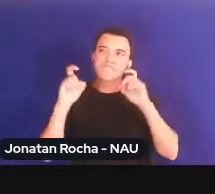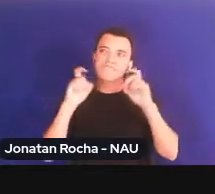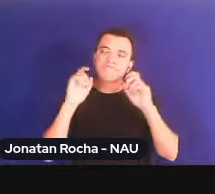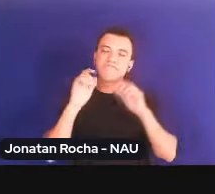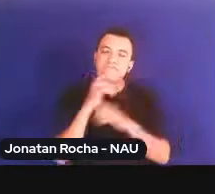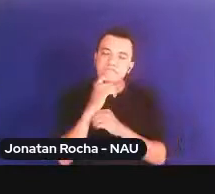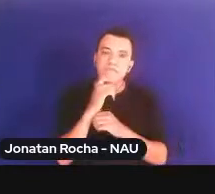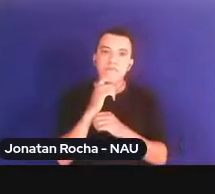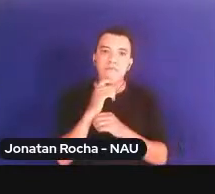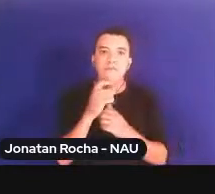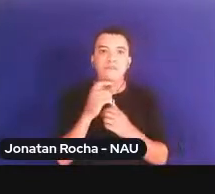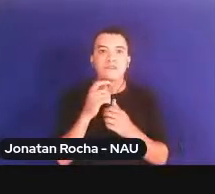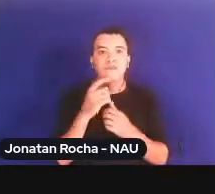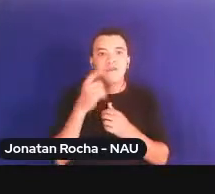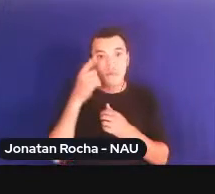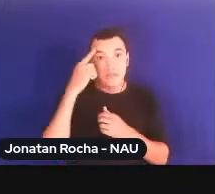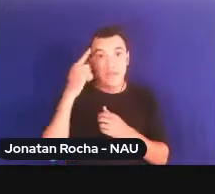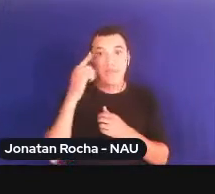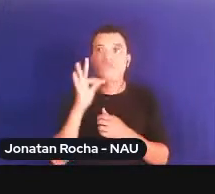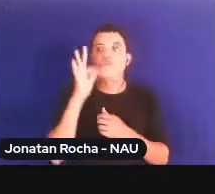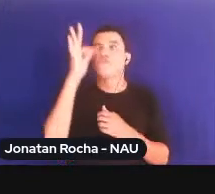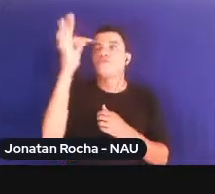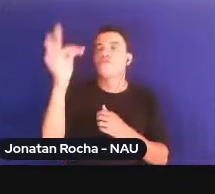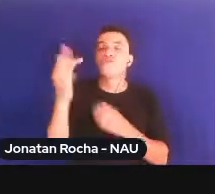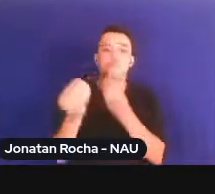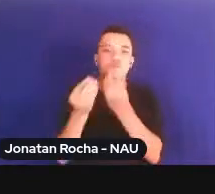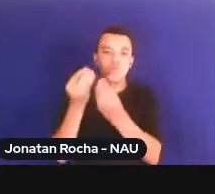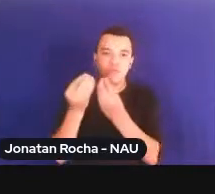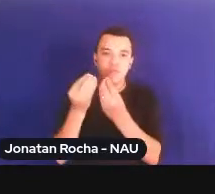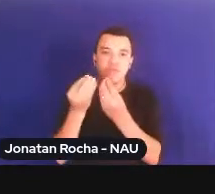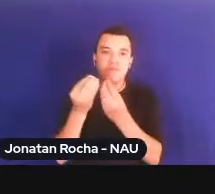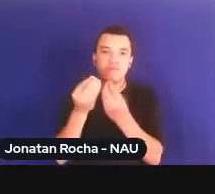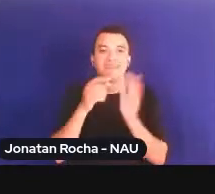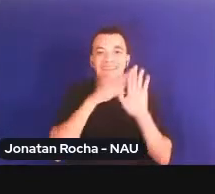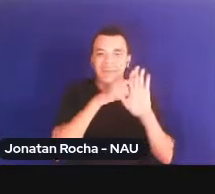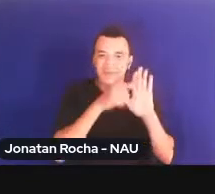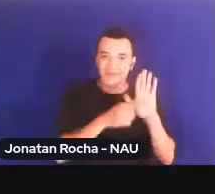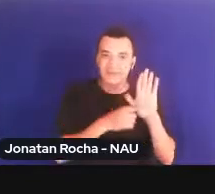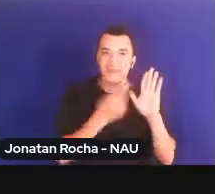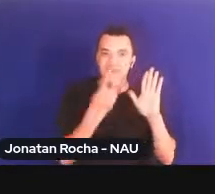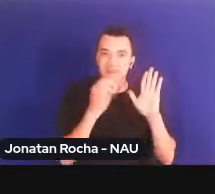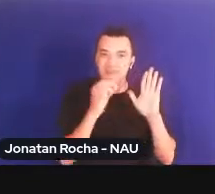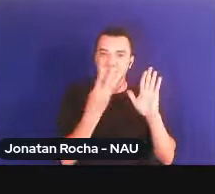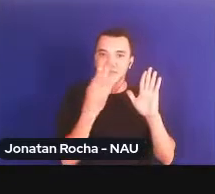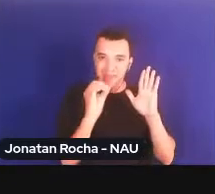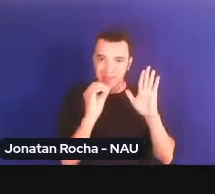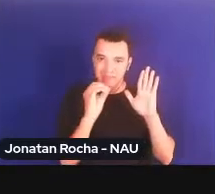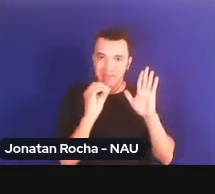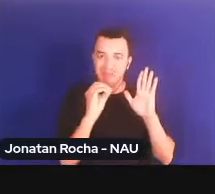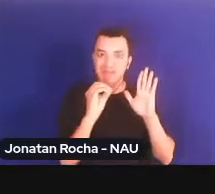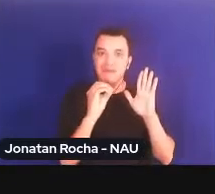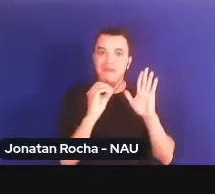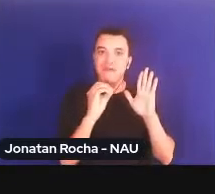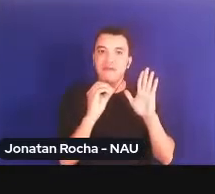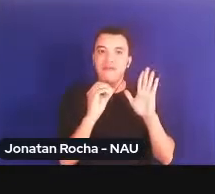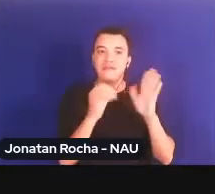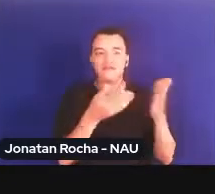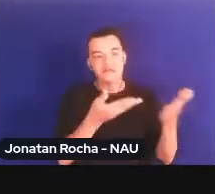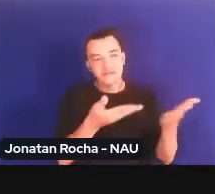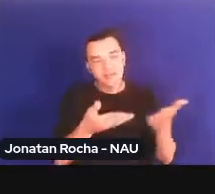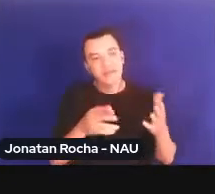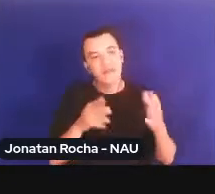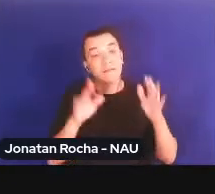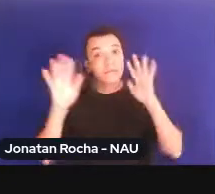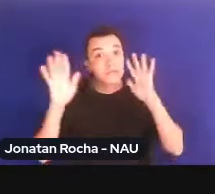uma ideia de futuro a Gira 2030 nos convoca a pensar com efeito qual é o